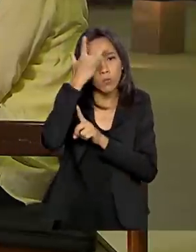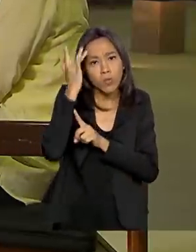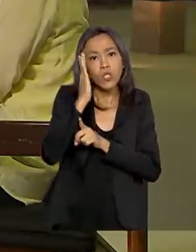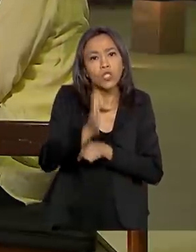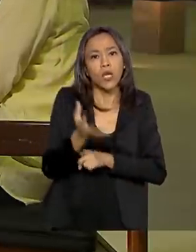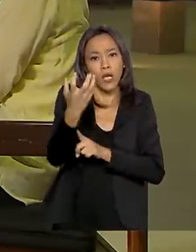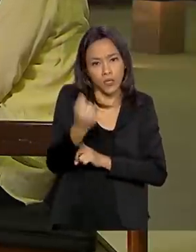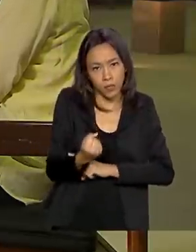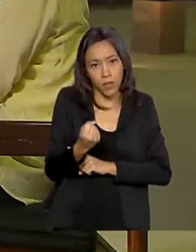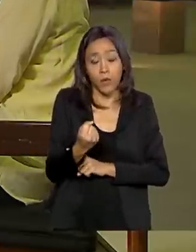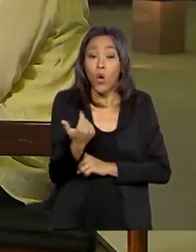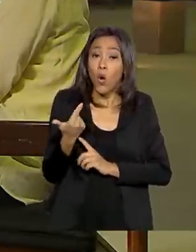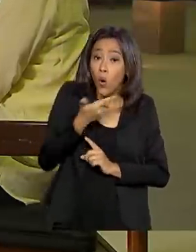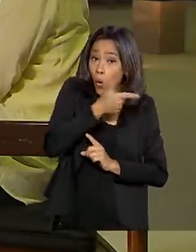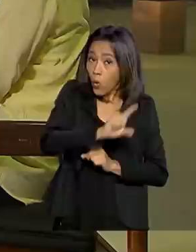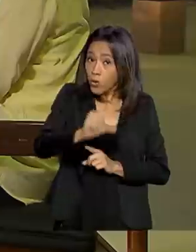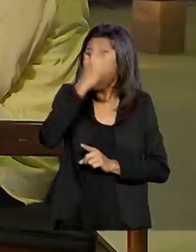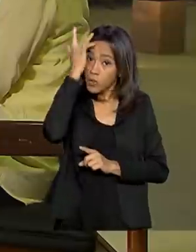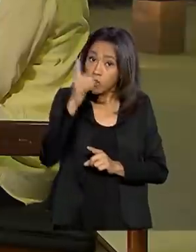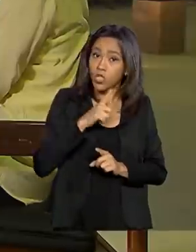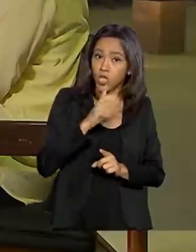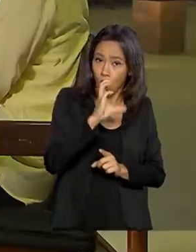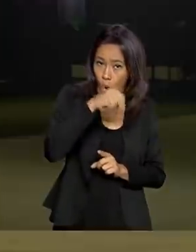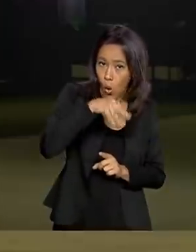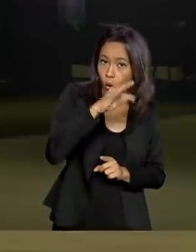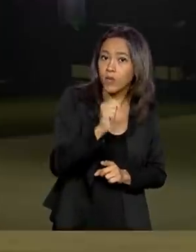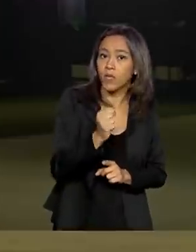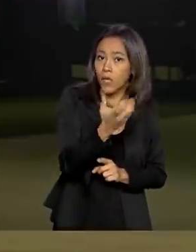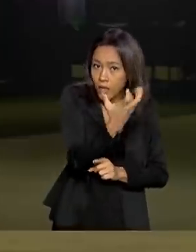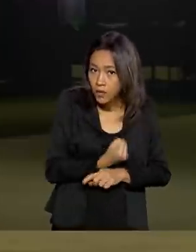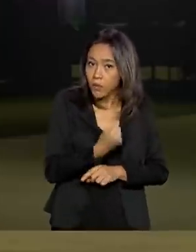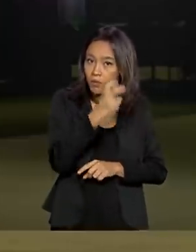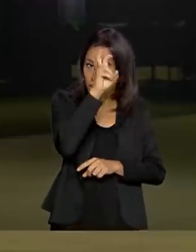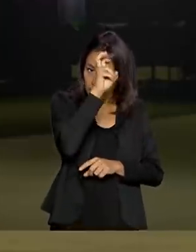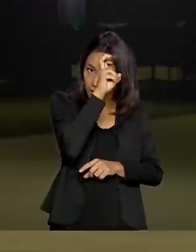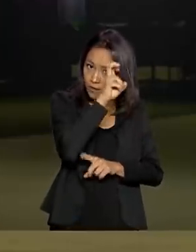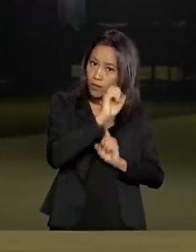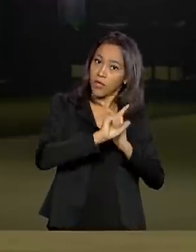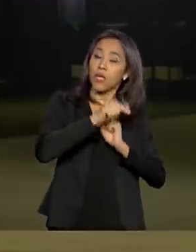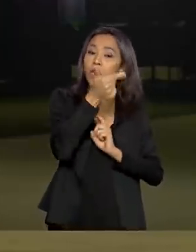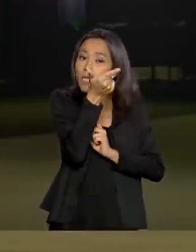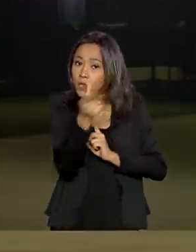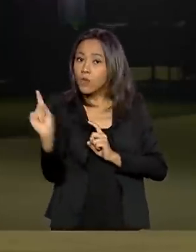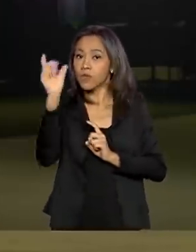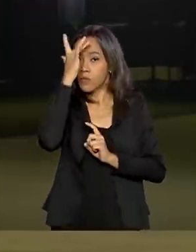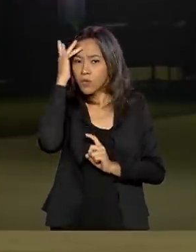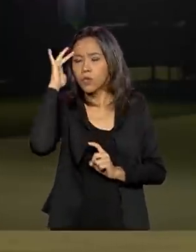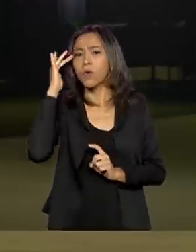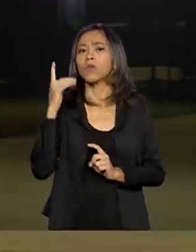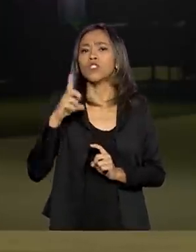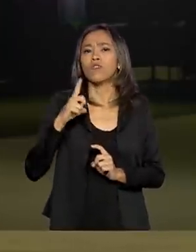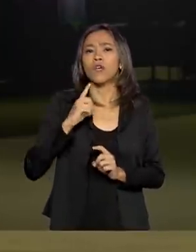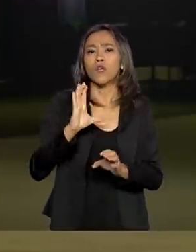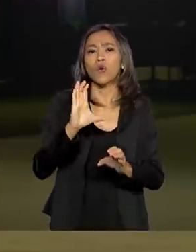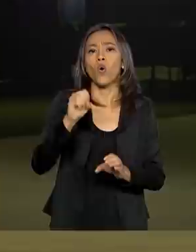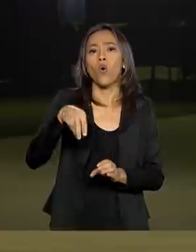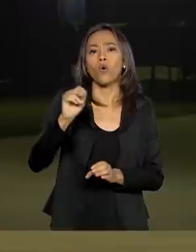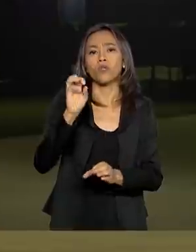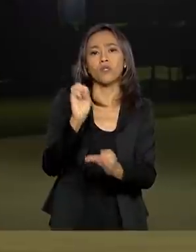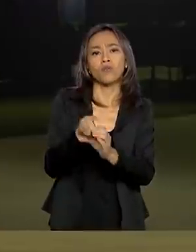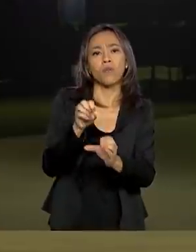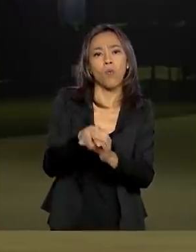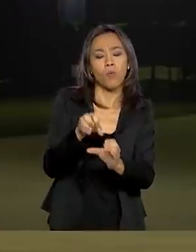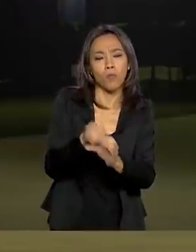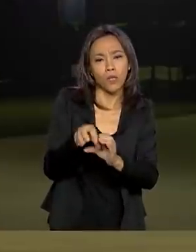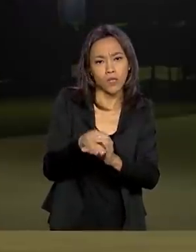As que tinham conta na Caixa do Banco do Brasil, receberam na quinta. E as demais tiveram contas digitais de poupança